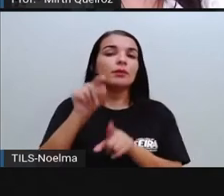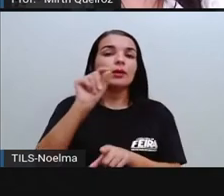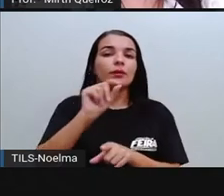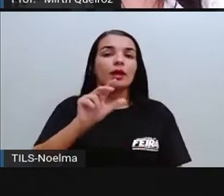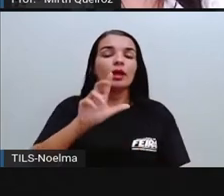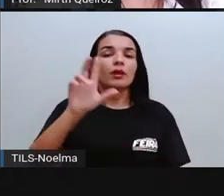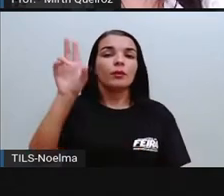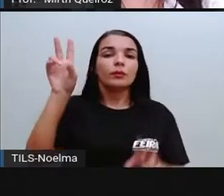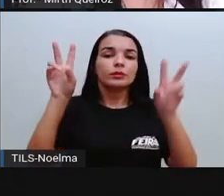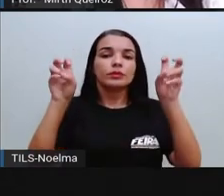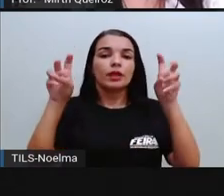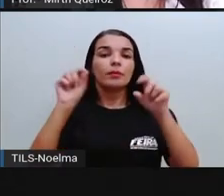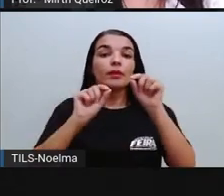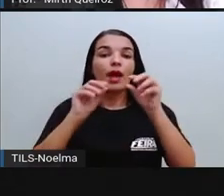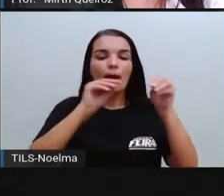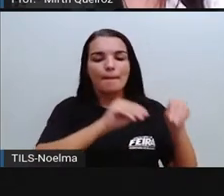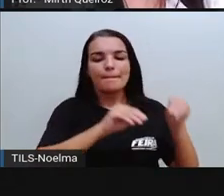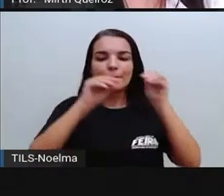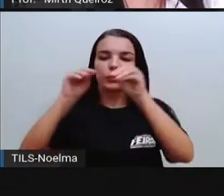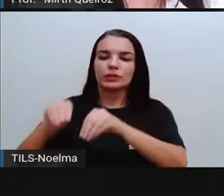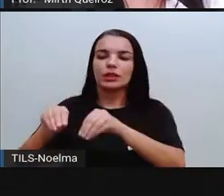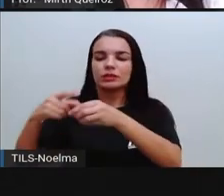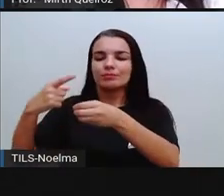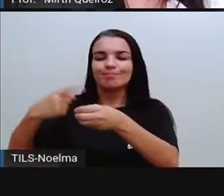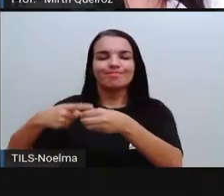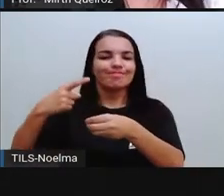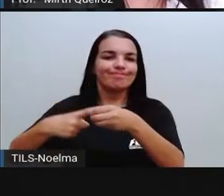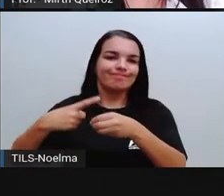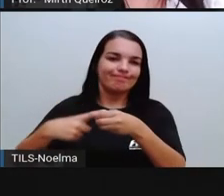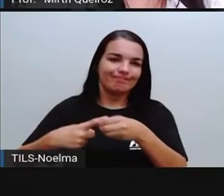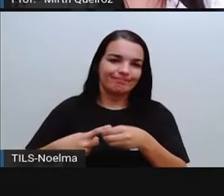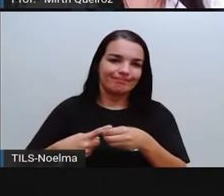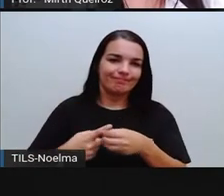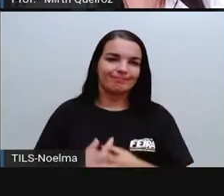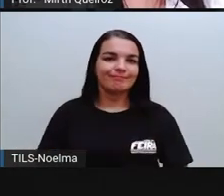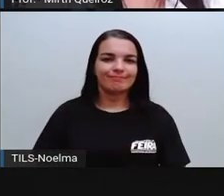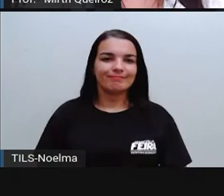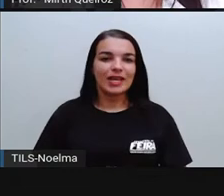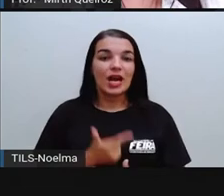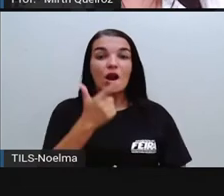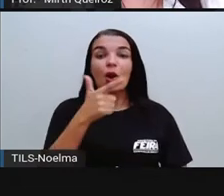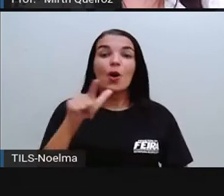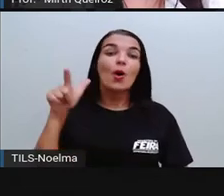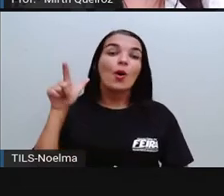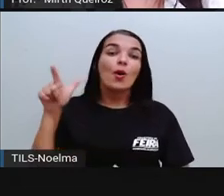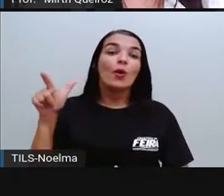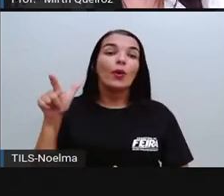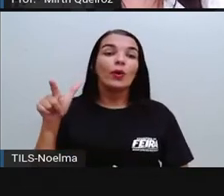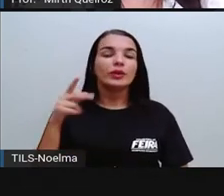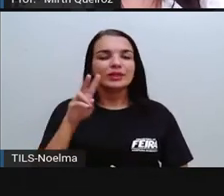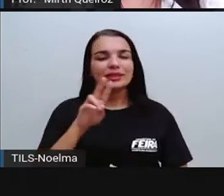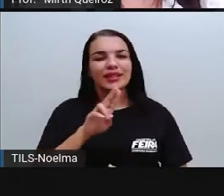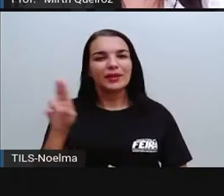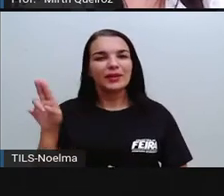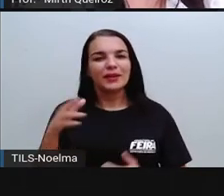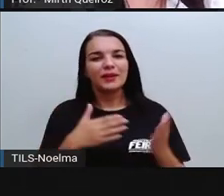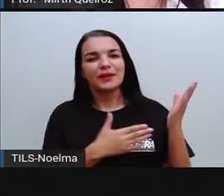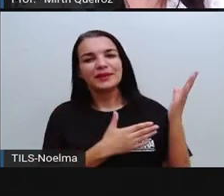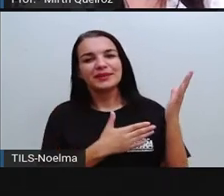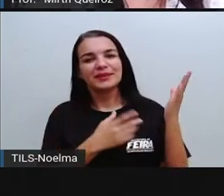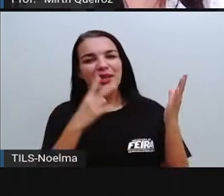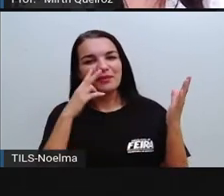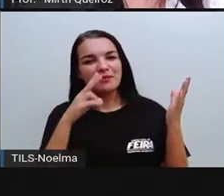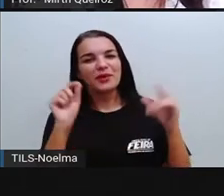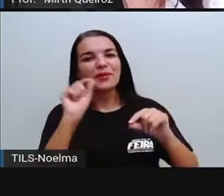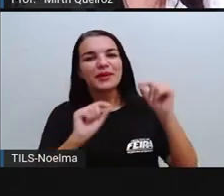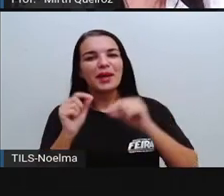dessa xilogravura é mudança de sertanejo. Olha essa outra, essa outra xilogravura, dá para